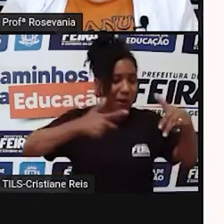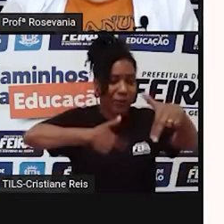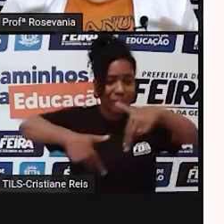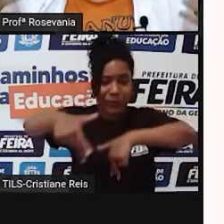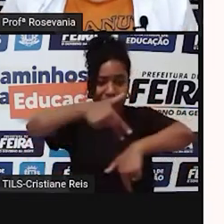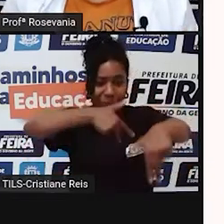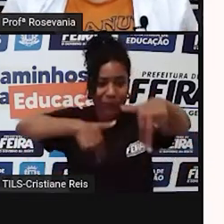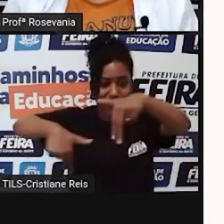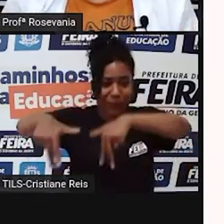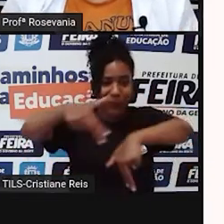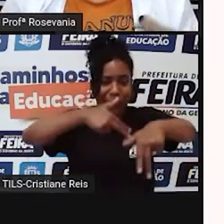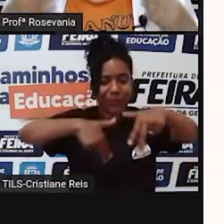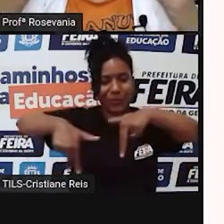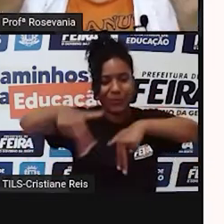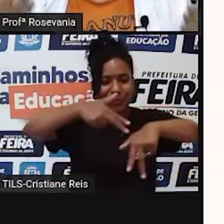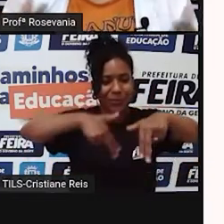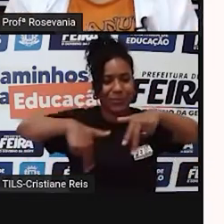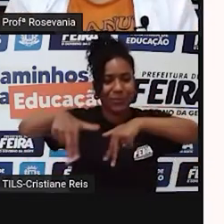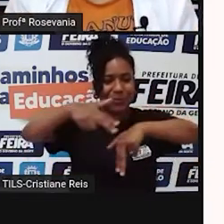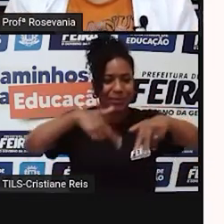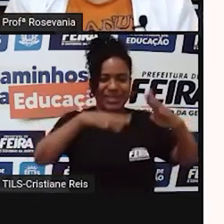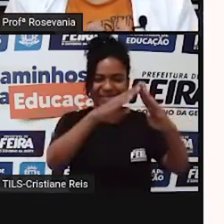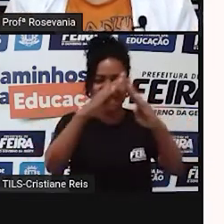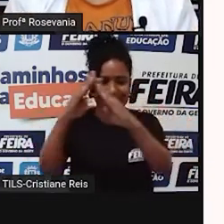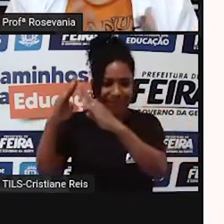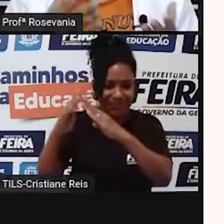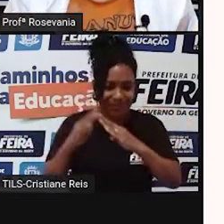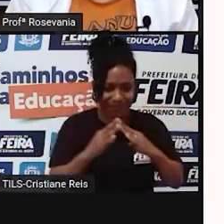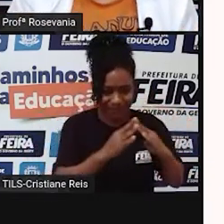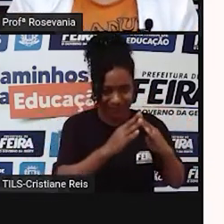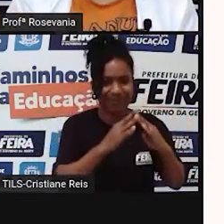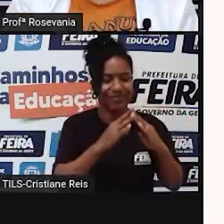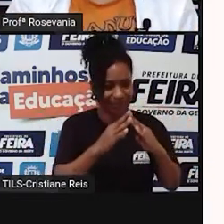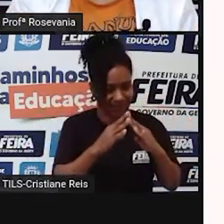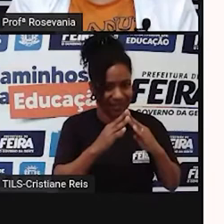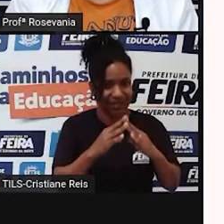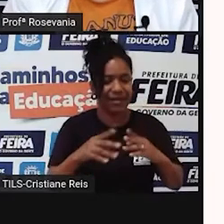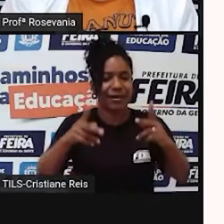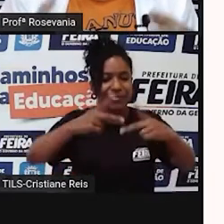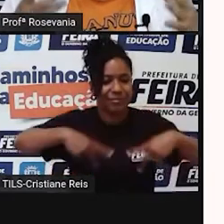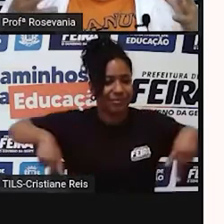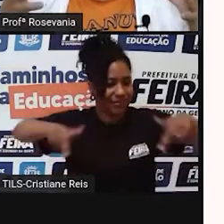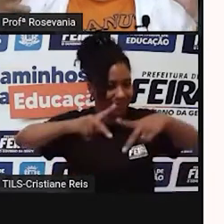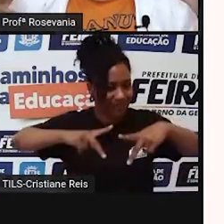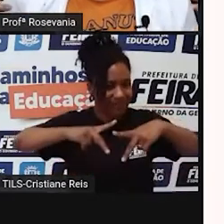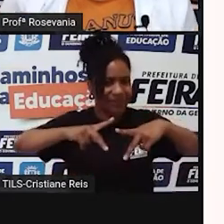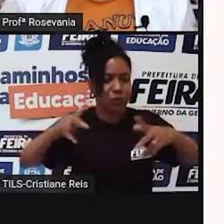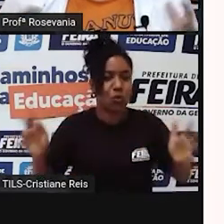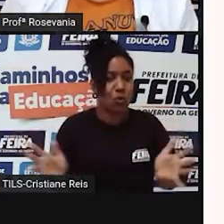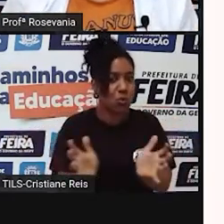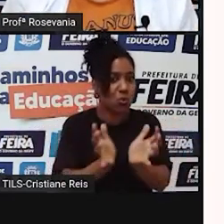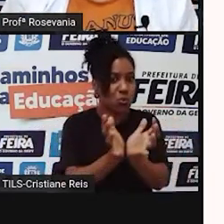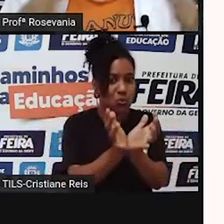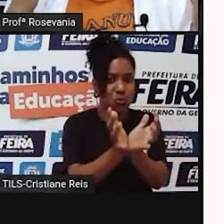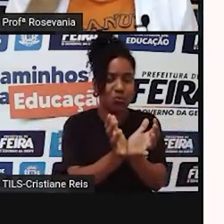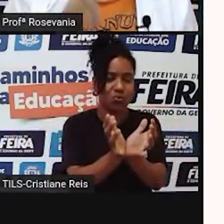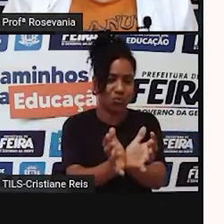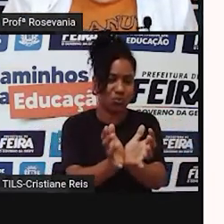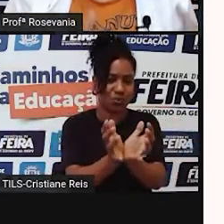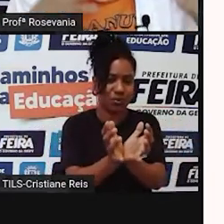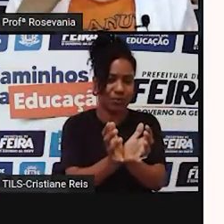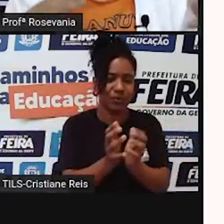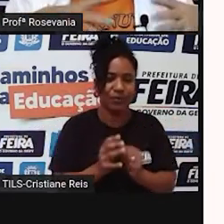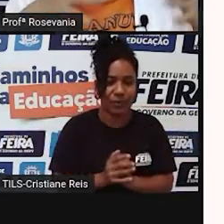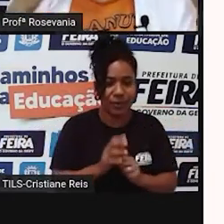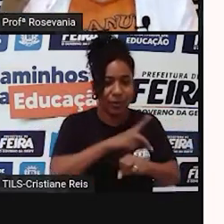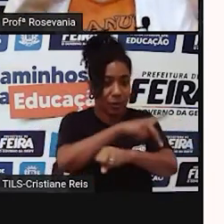né, a quantidade de pessoas total, que é a população absoluta. Então, esse país populoso, ele tem um